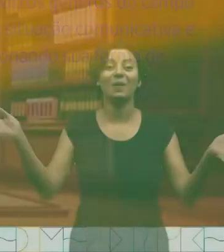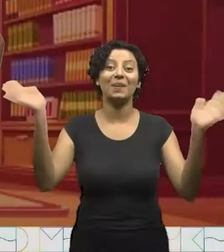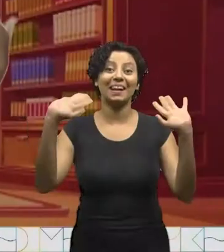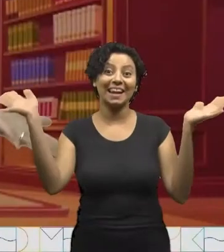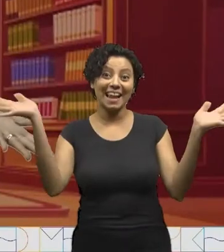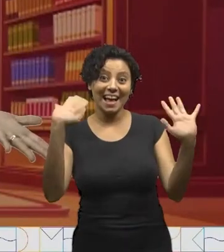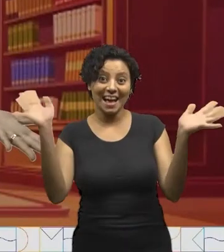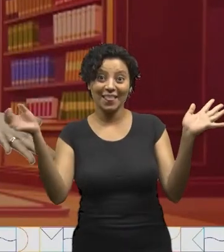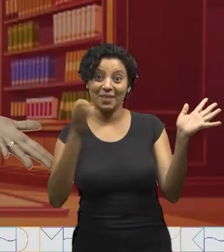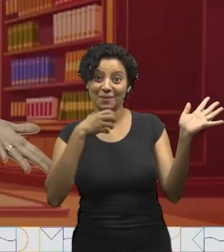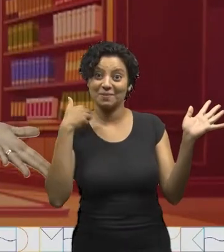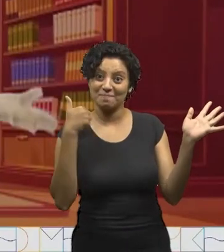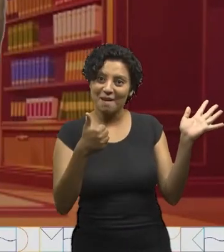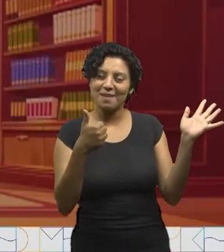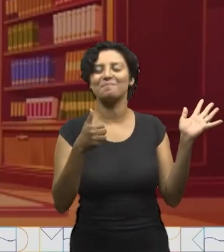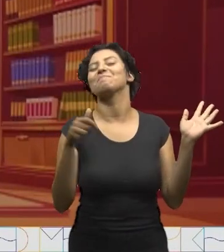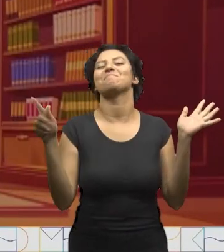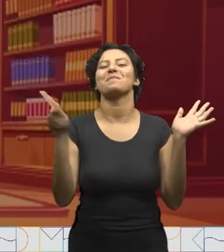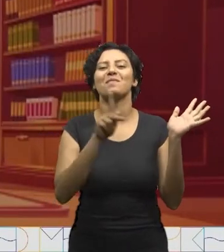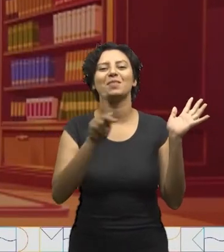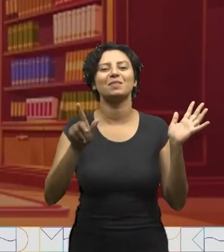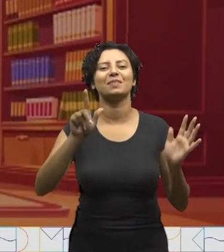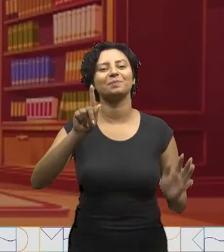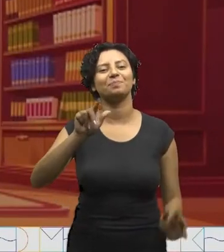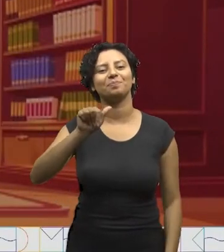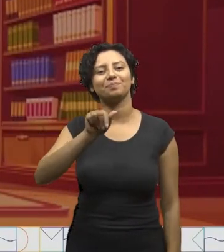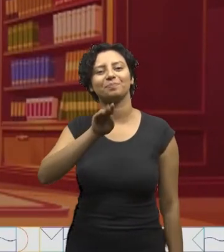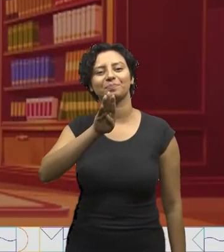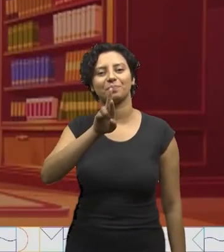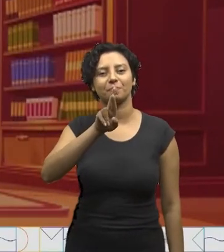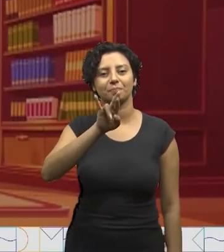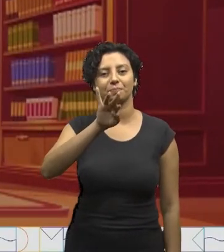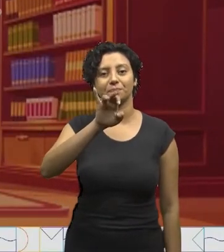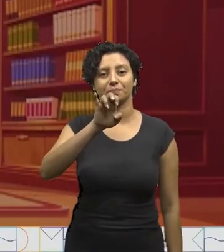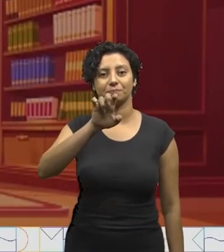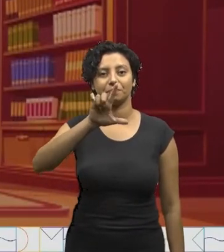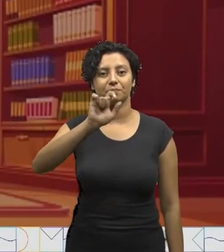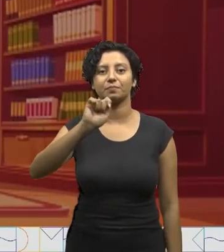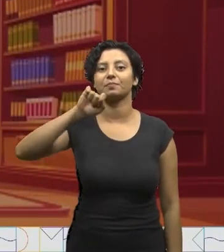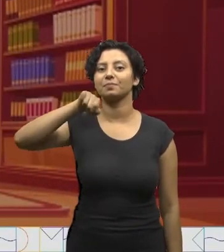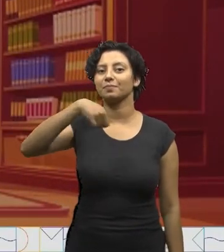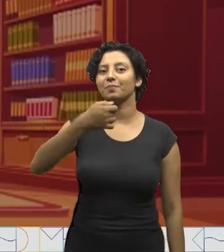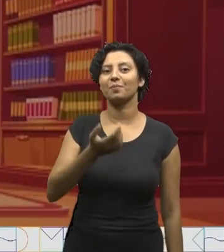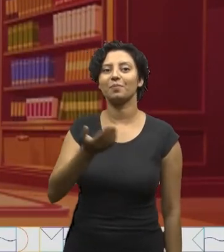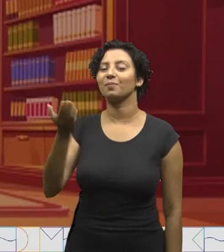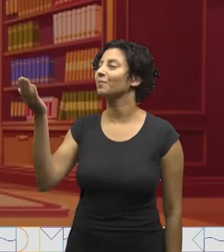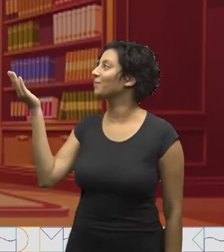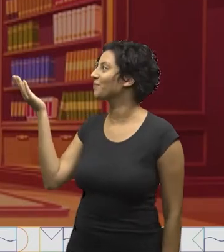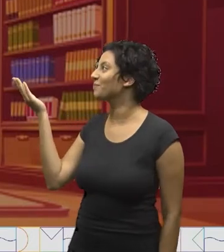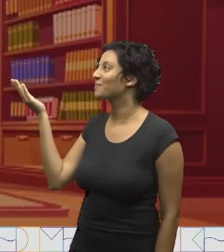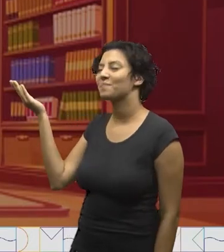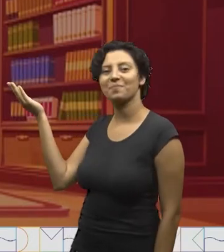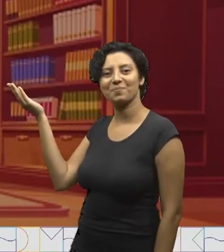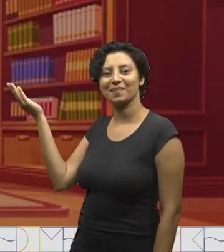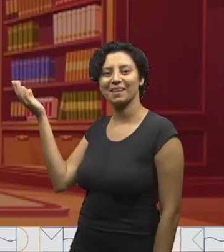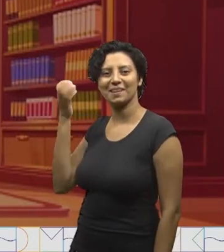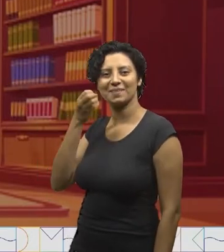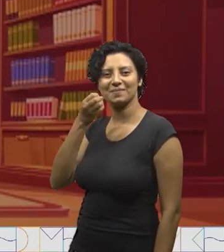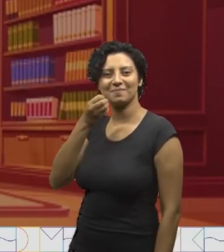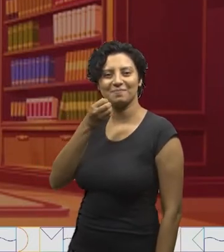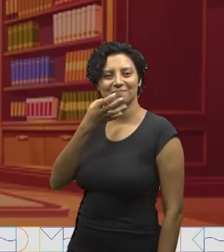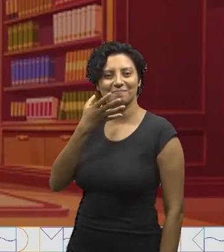Olá, tudo bem? Eu sou a professora Gabriela Drummond, meu sinal na comunidade surda é este.